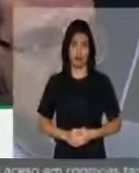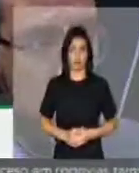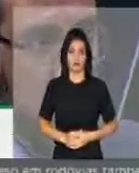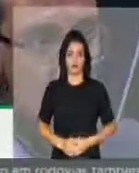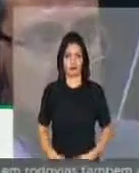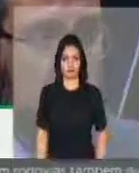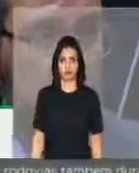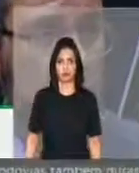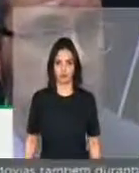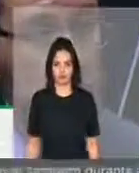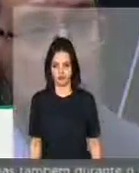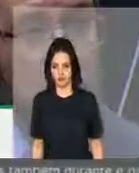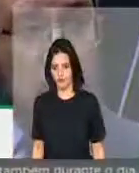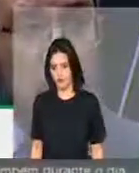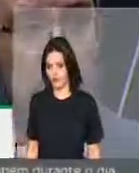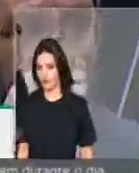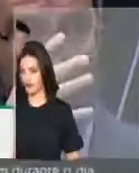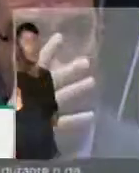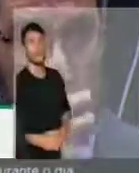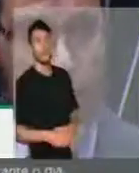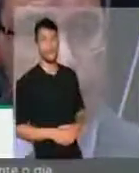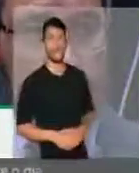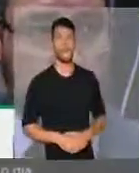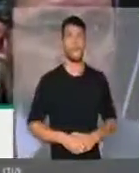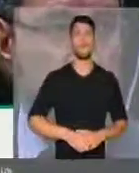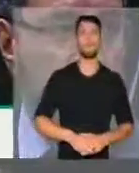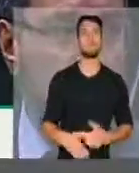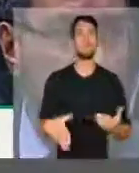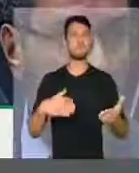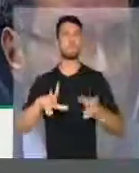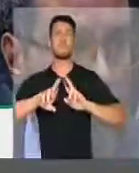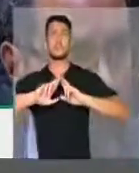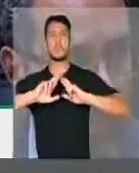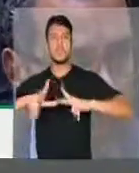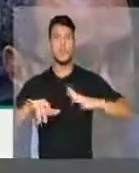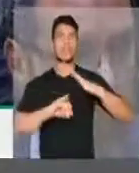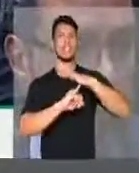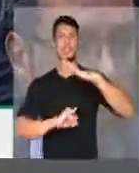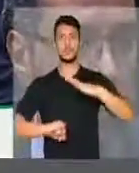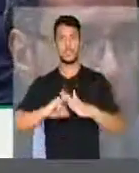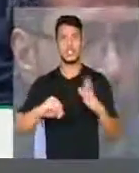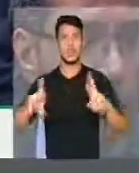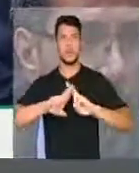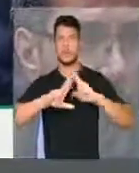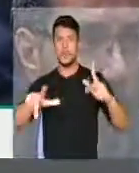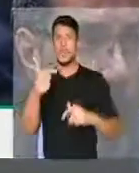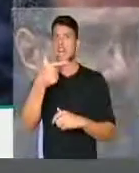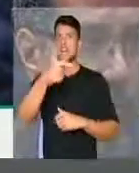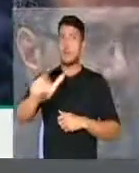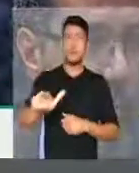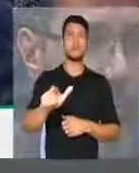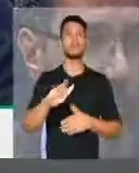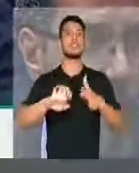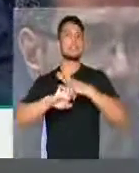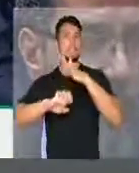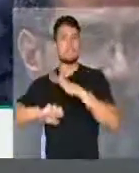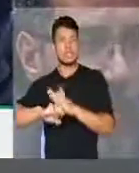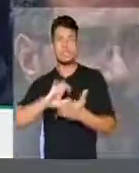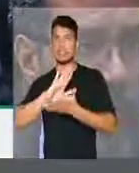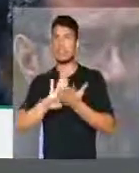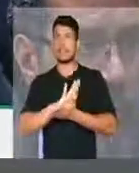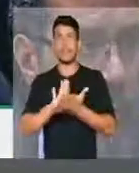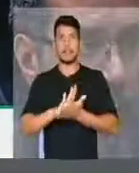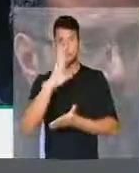que é a sociedade. Acima de qualquer instituição, acima do que qualquer órgão representativo, está a